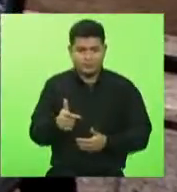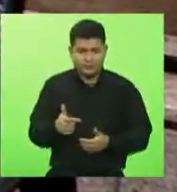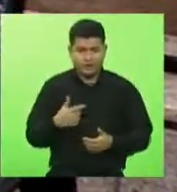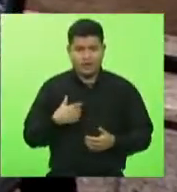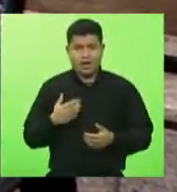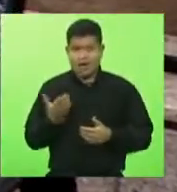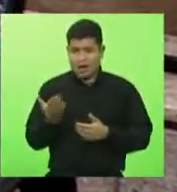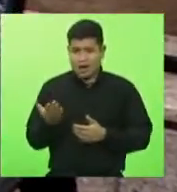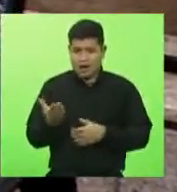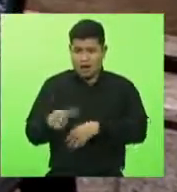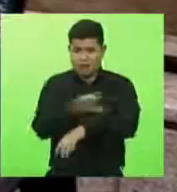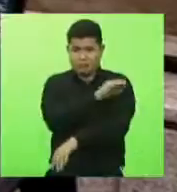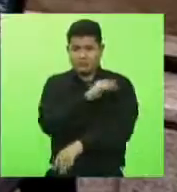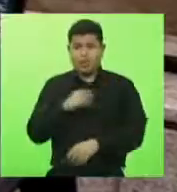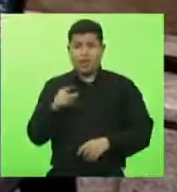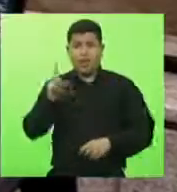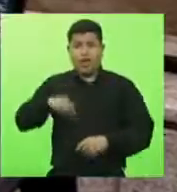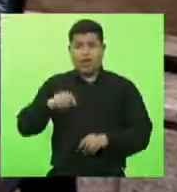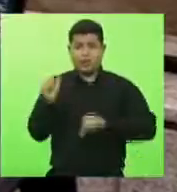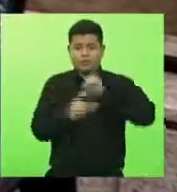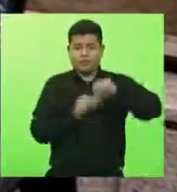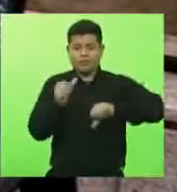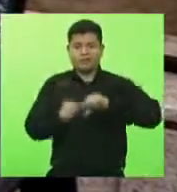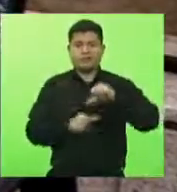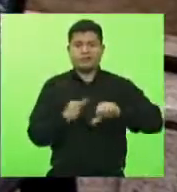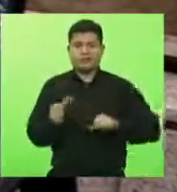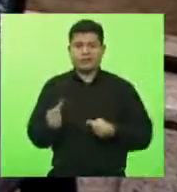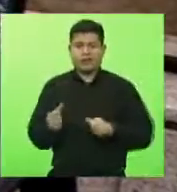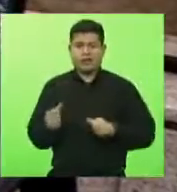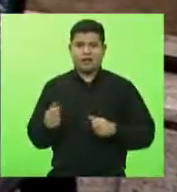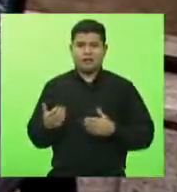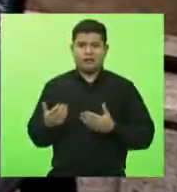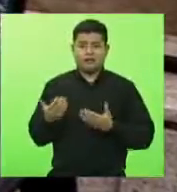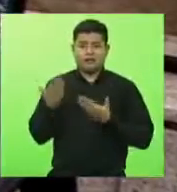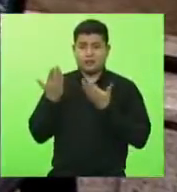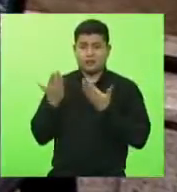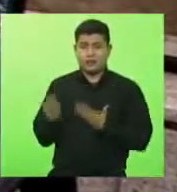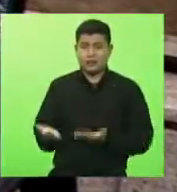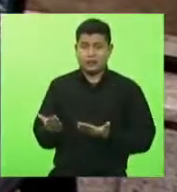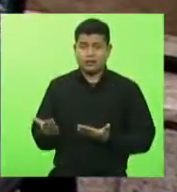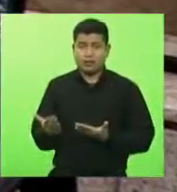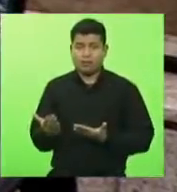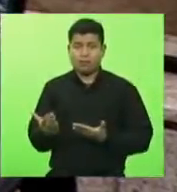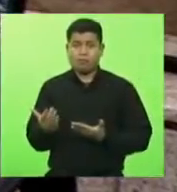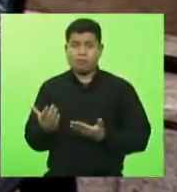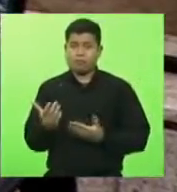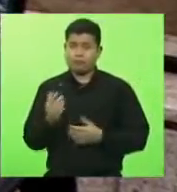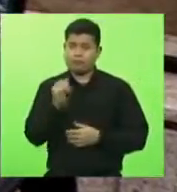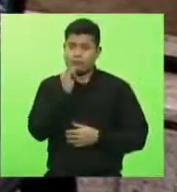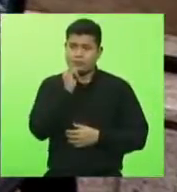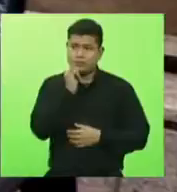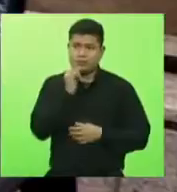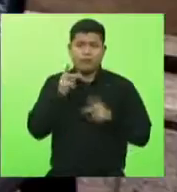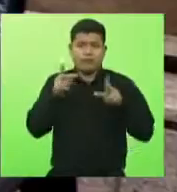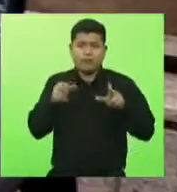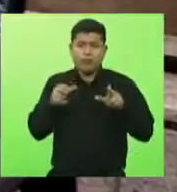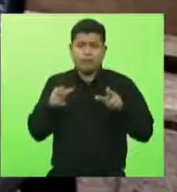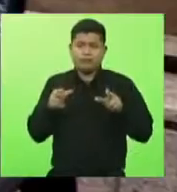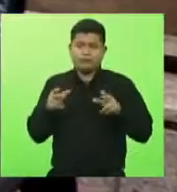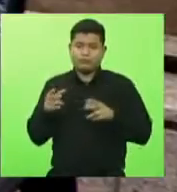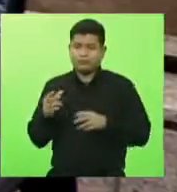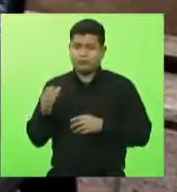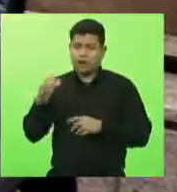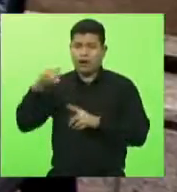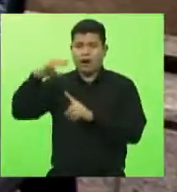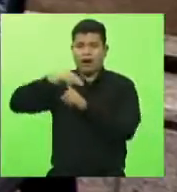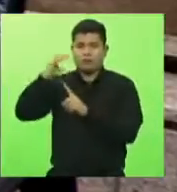vamos, poderemos ter aquilo que tem os portos secos do Paraná, do Rio Grande do Sul, e que